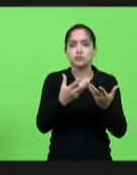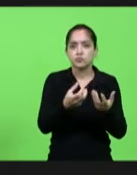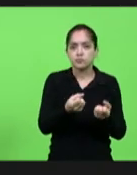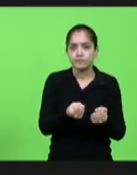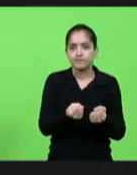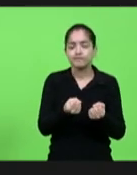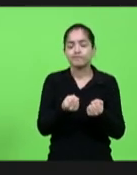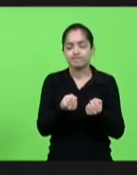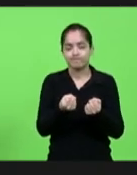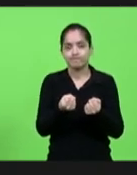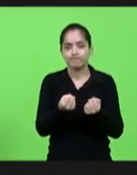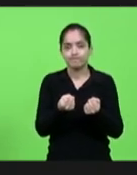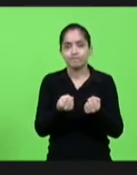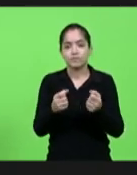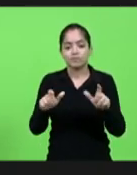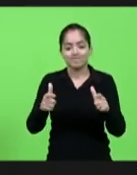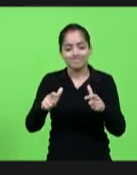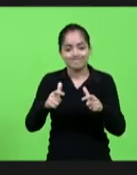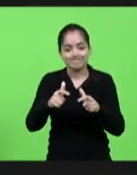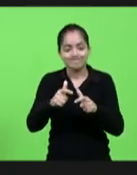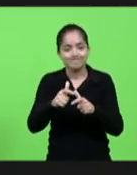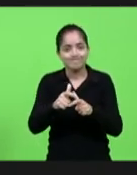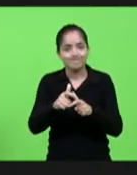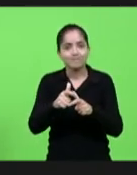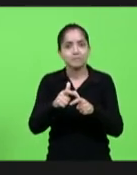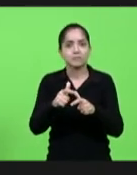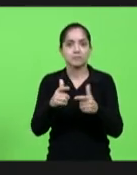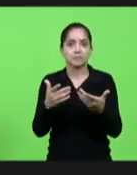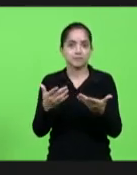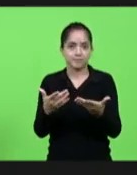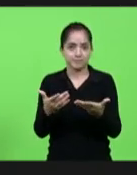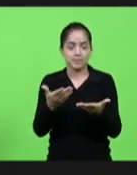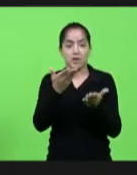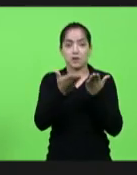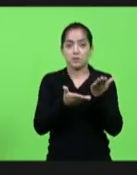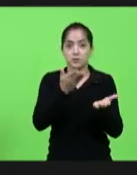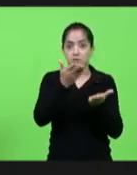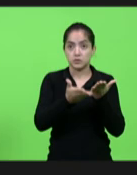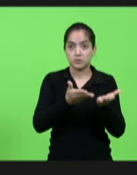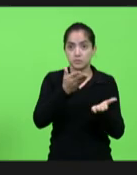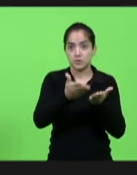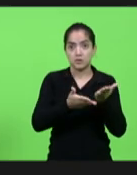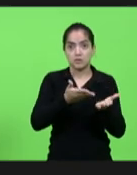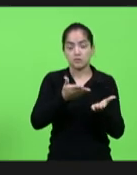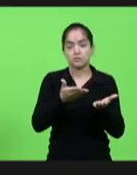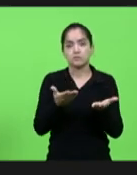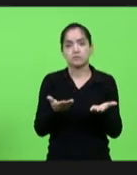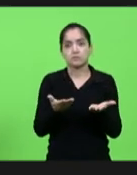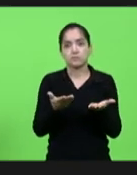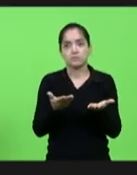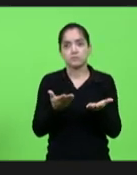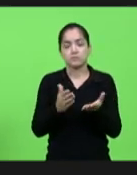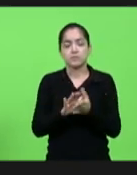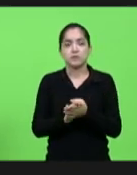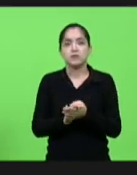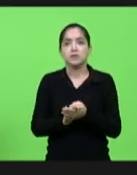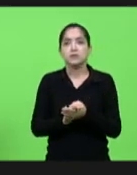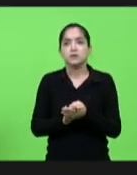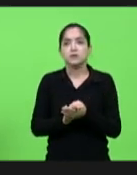política de assistência se reduzisse se resumisse ao atendimento às pessoas em situação de rua então